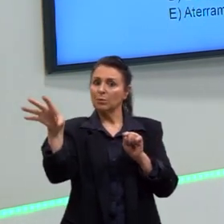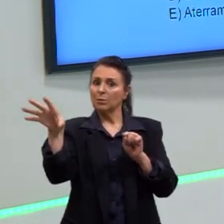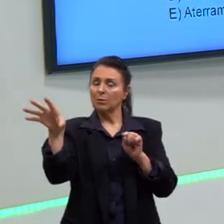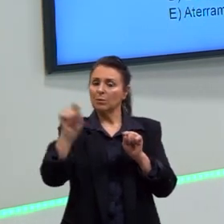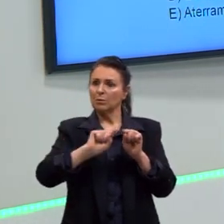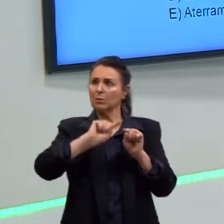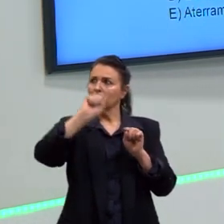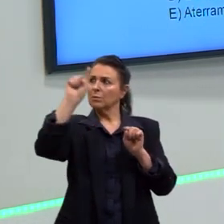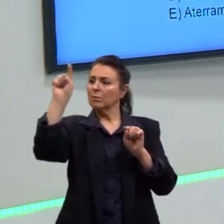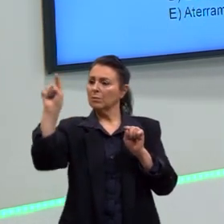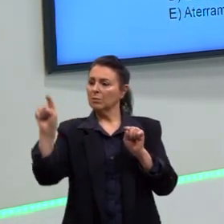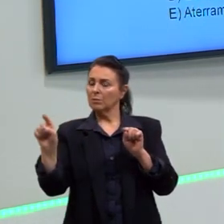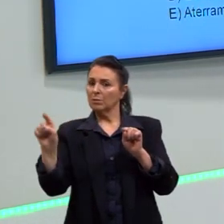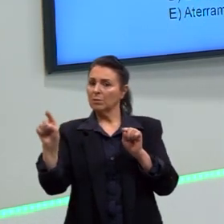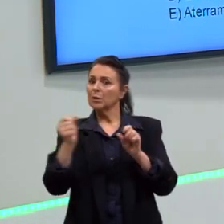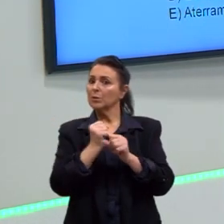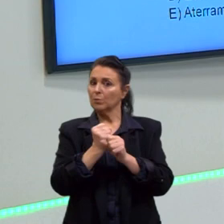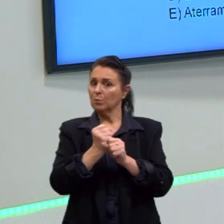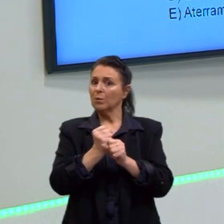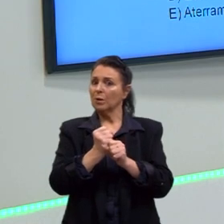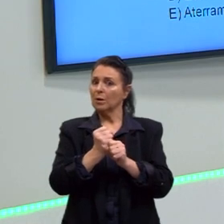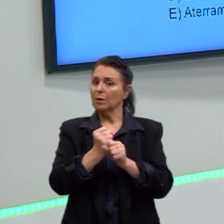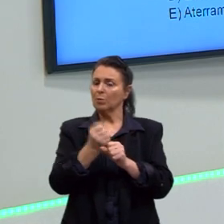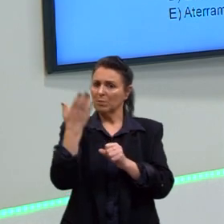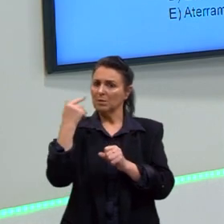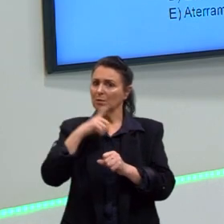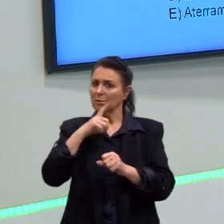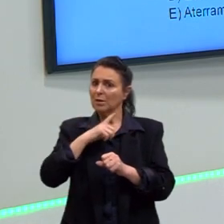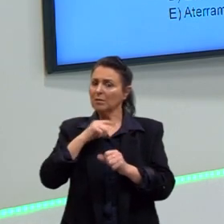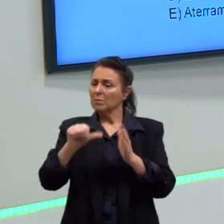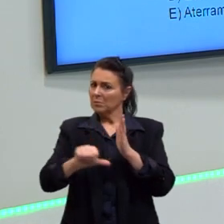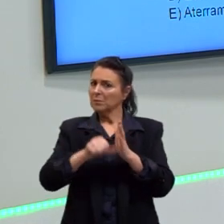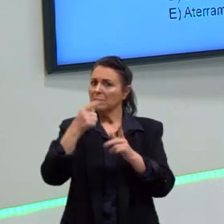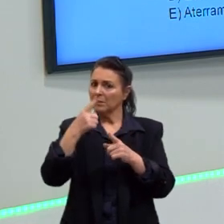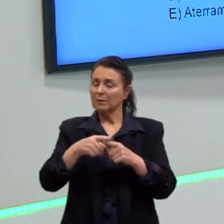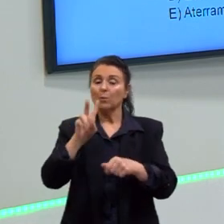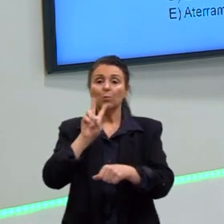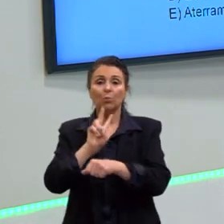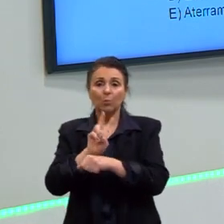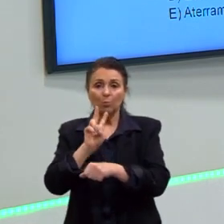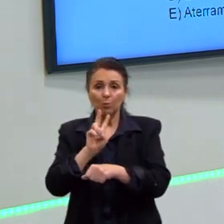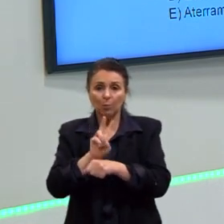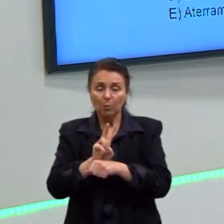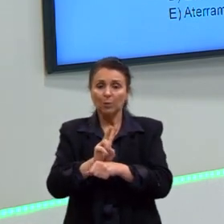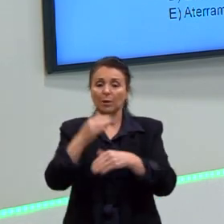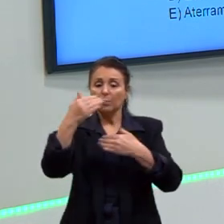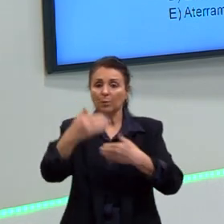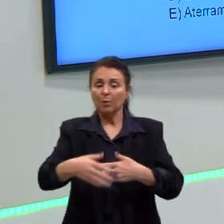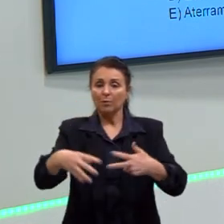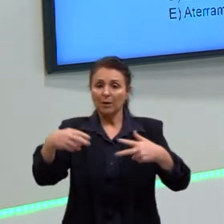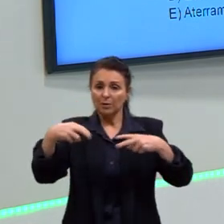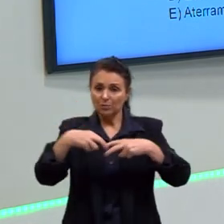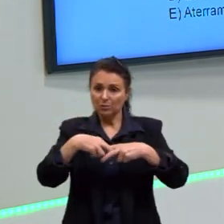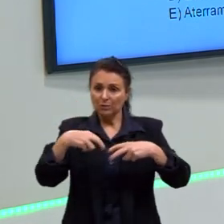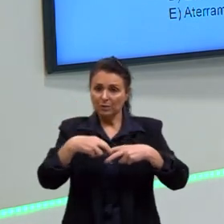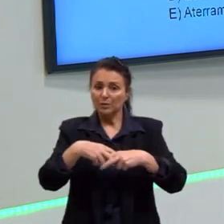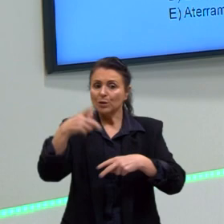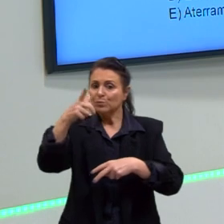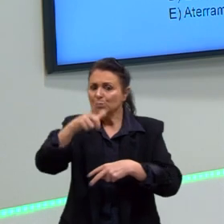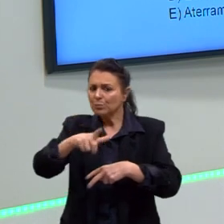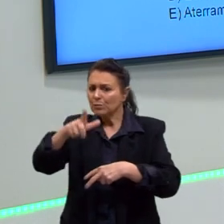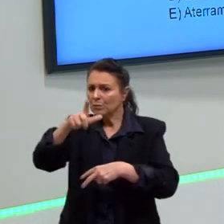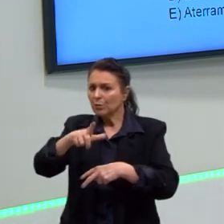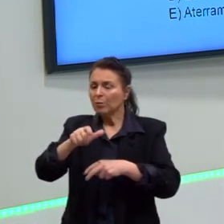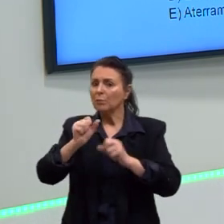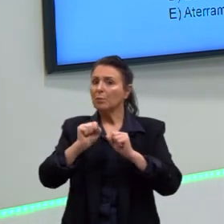se teve pela primeira vez uma questão assim. Então, a gente precisa ter muito cuidado, principalmente na prova de física, acontece de se repetir, mas também